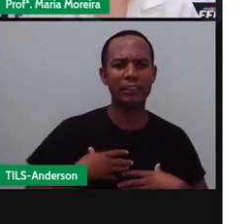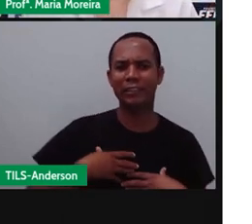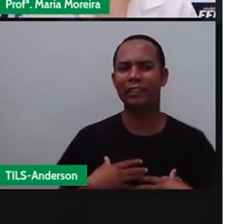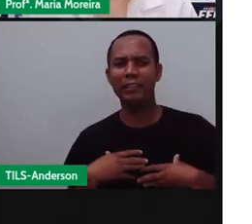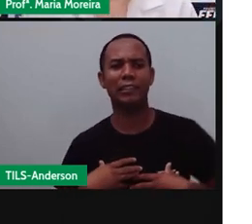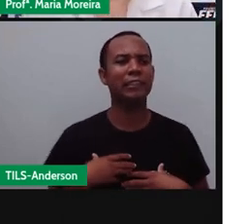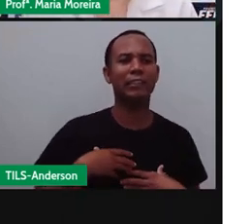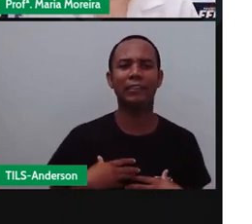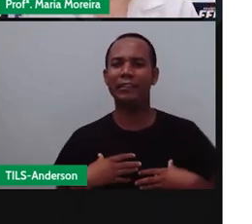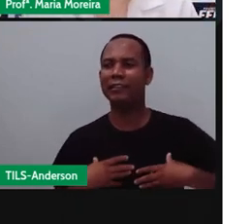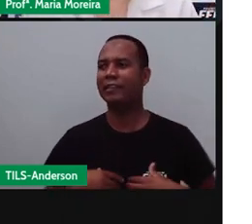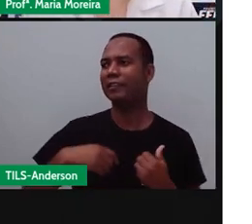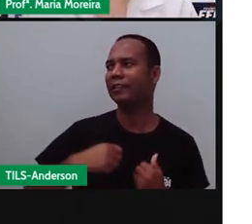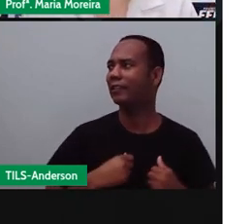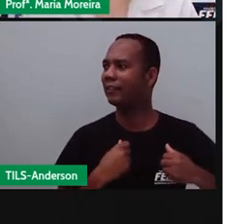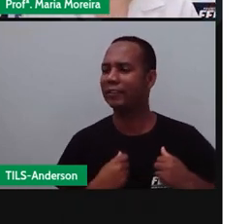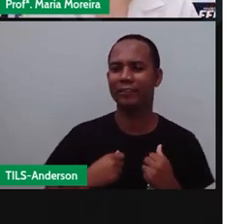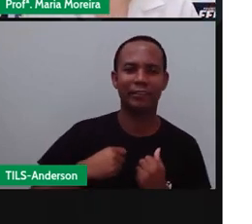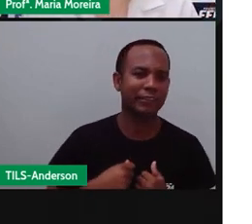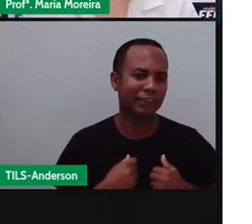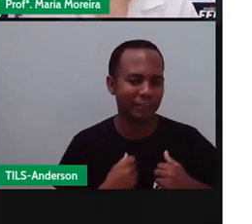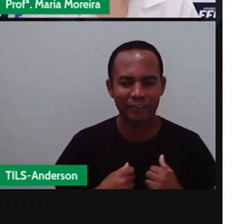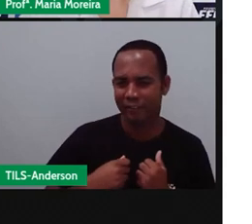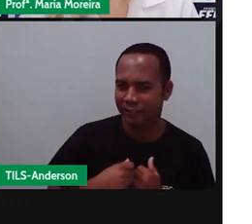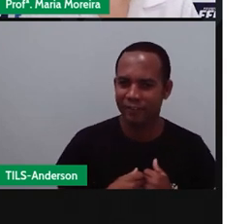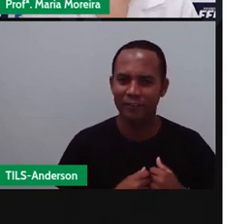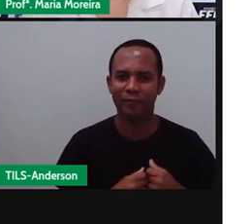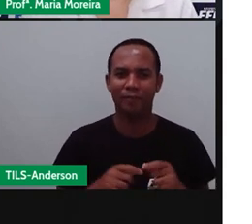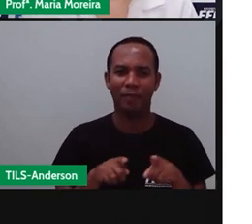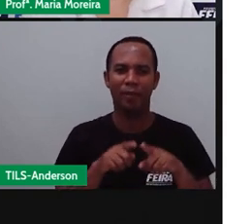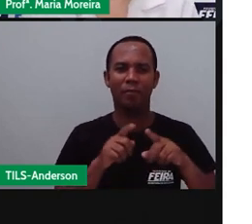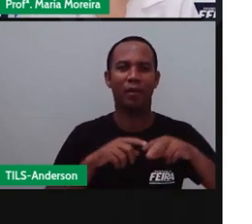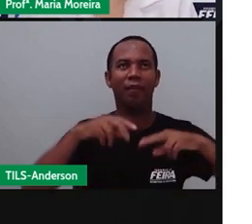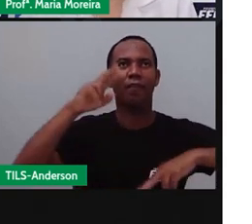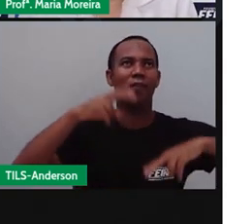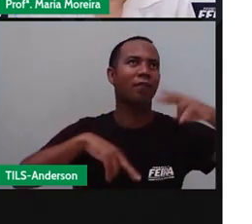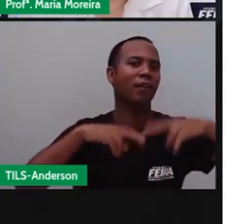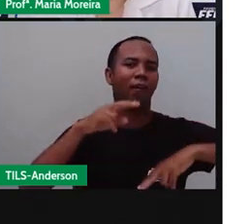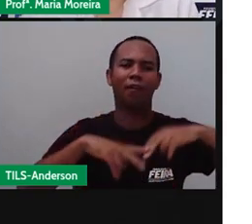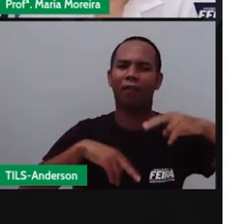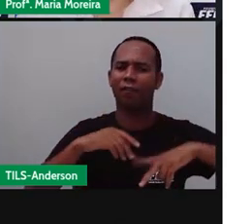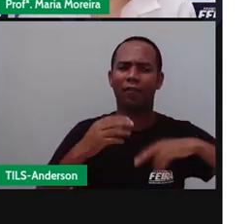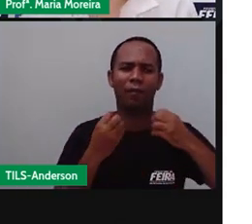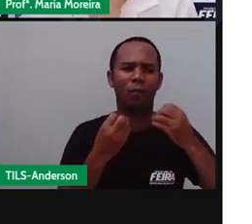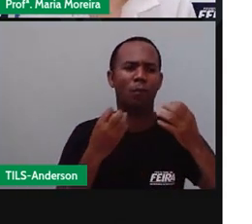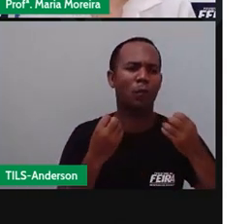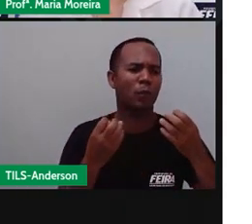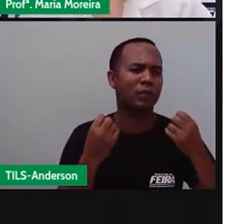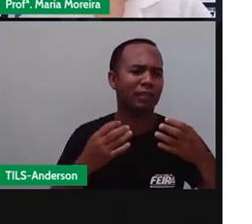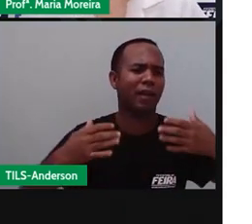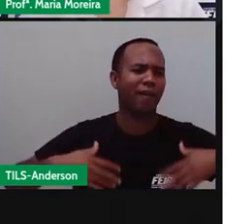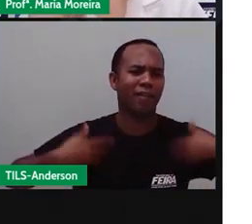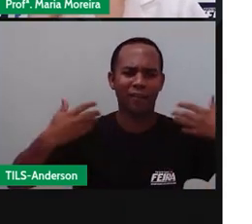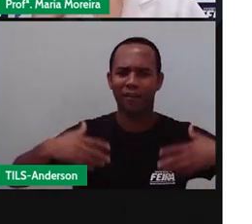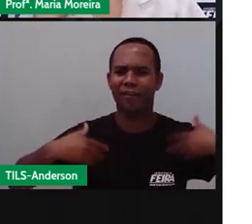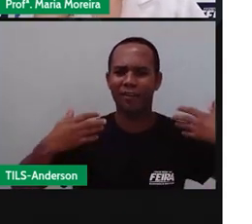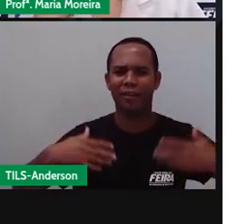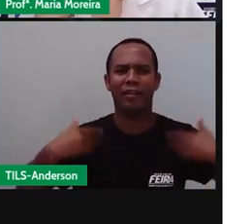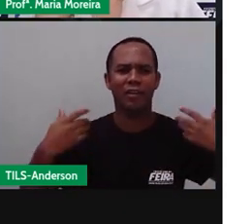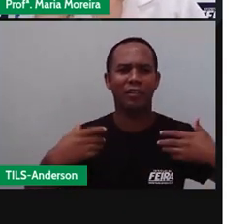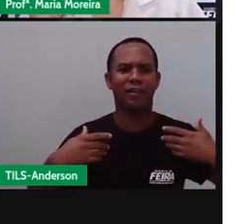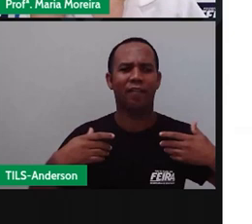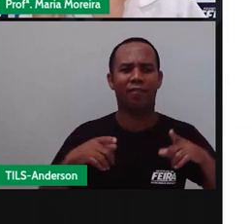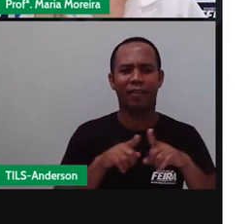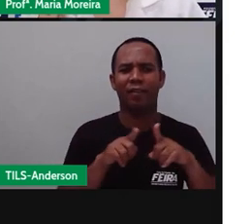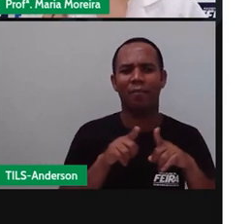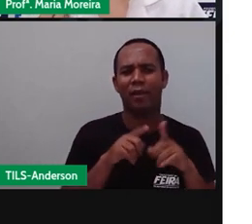brincadeiras ao redor das fogueiras, isso aí, Anderson. Bandeirolas e de muito forró, né? Se vestir de